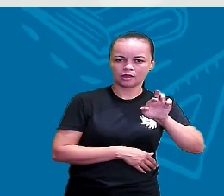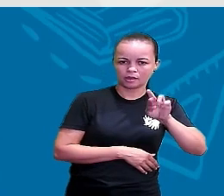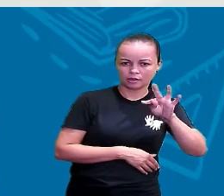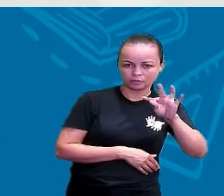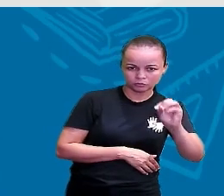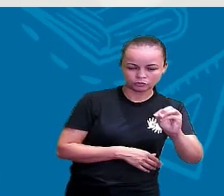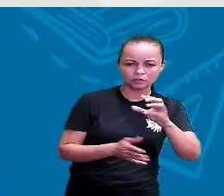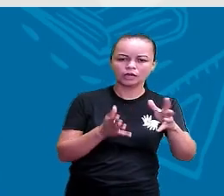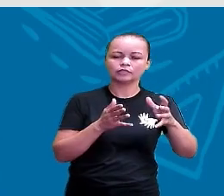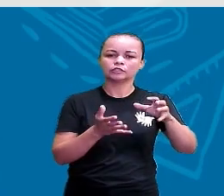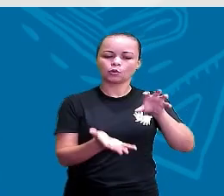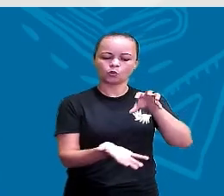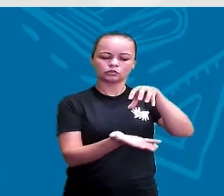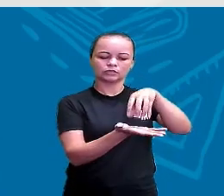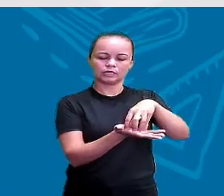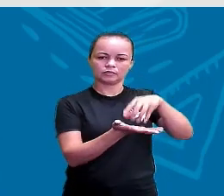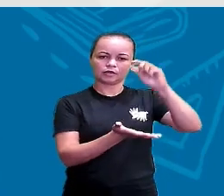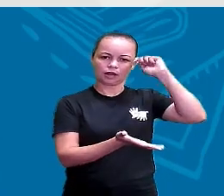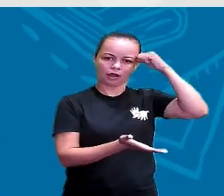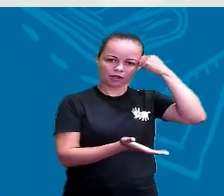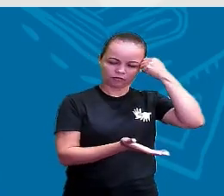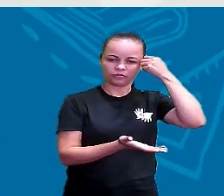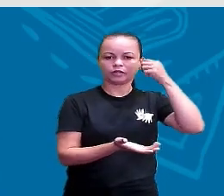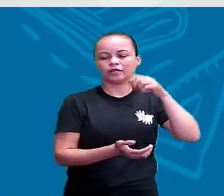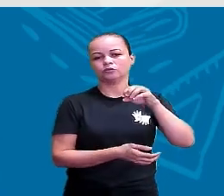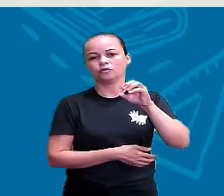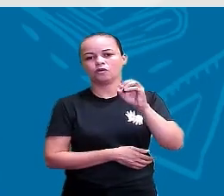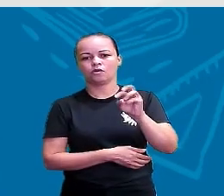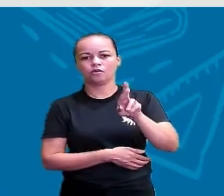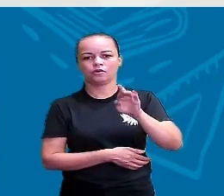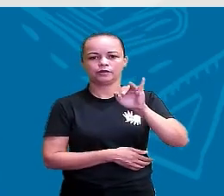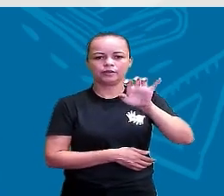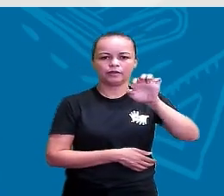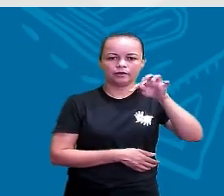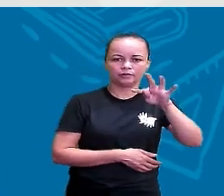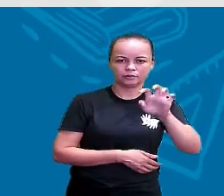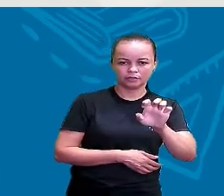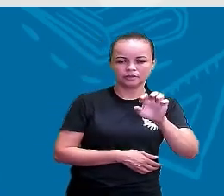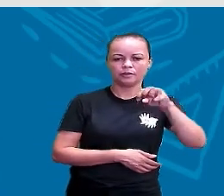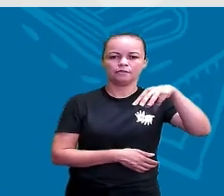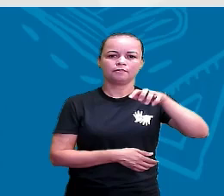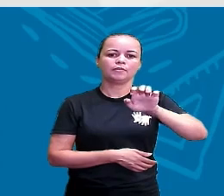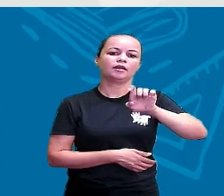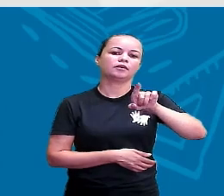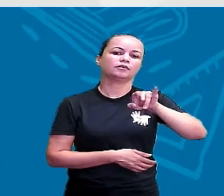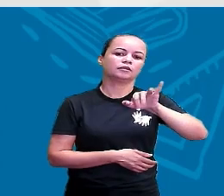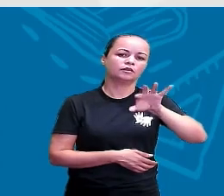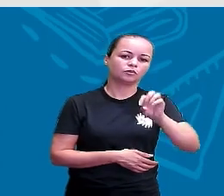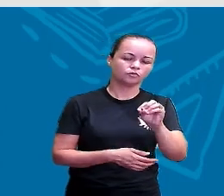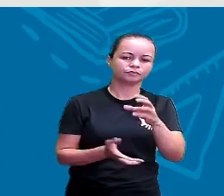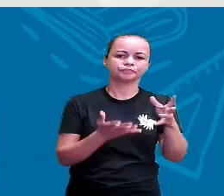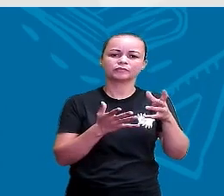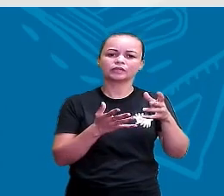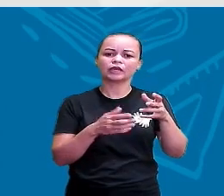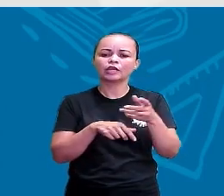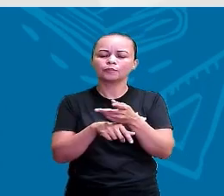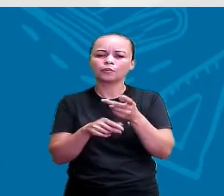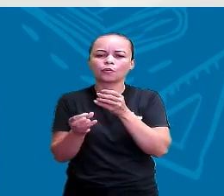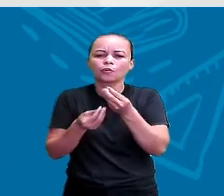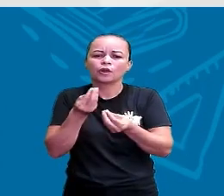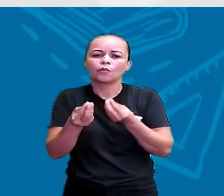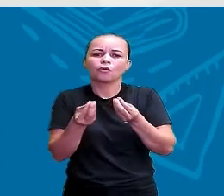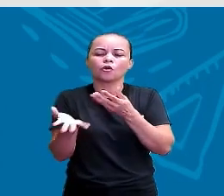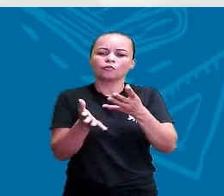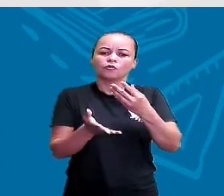a maioria deles, na África e no Oriente Médio, certo? E eles buscam em sua ancestralidade as formas